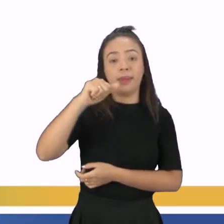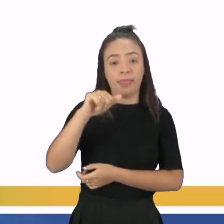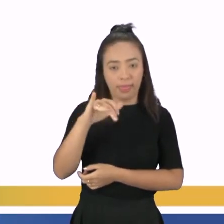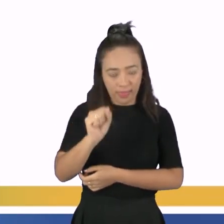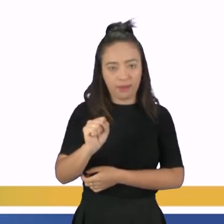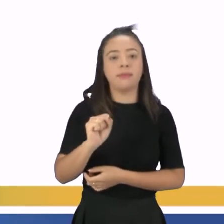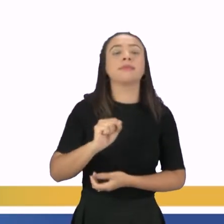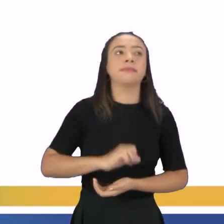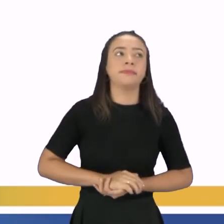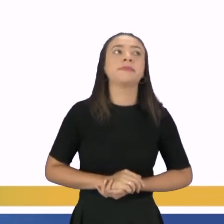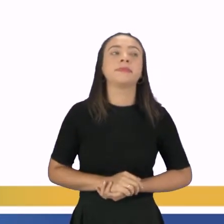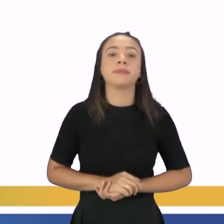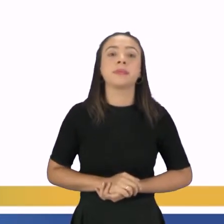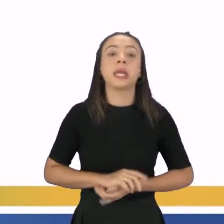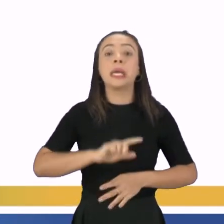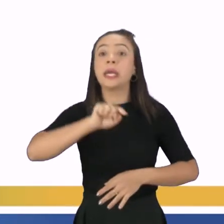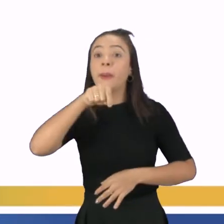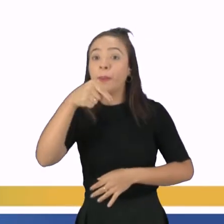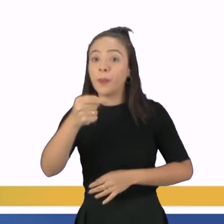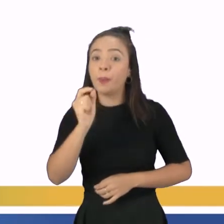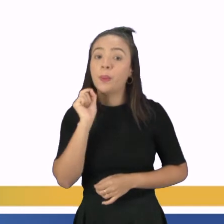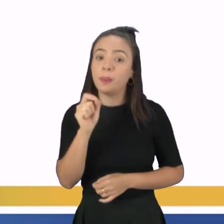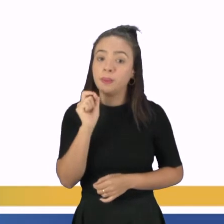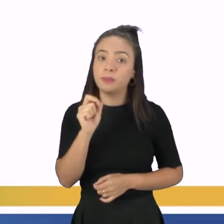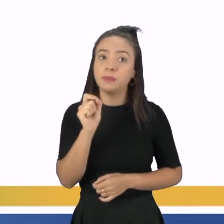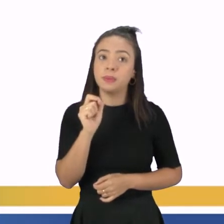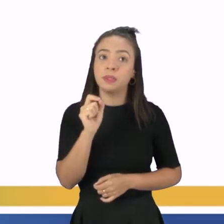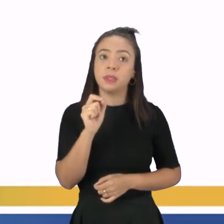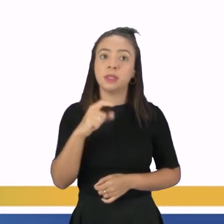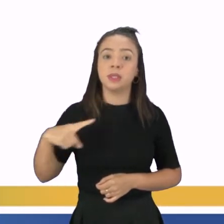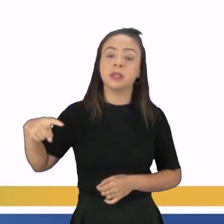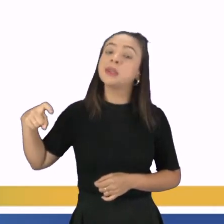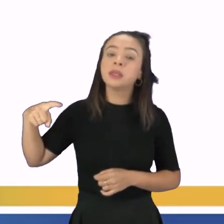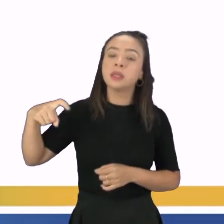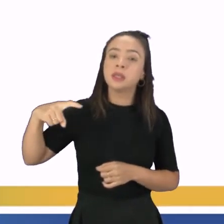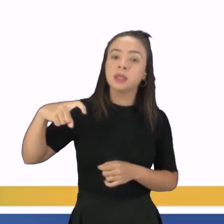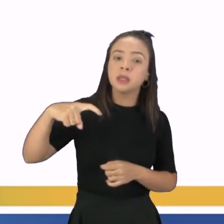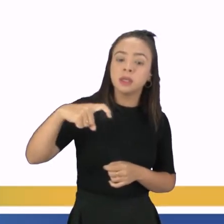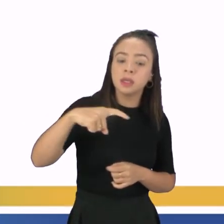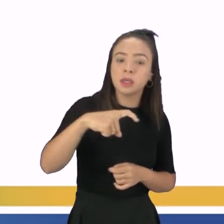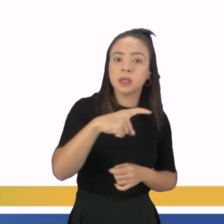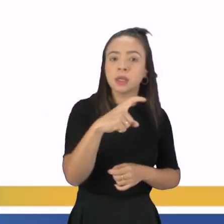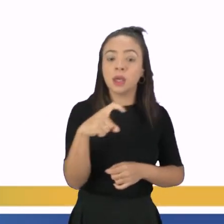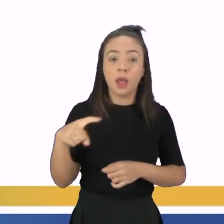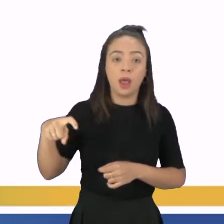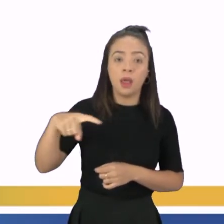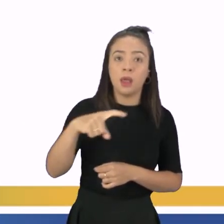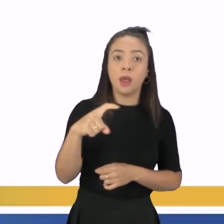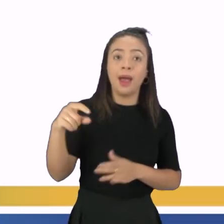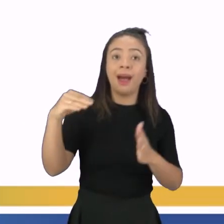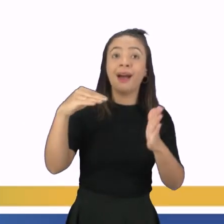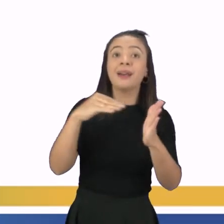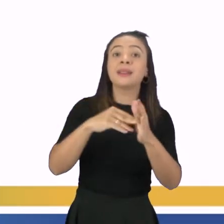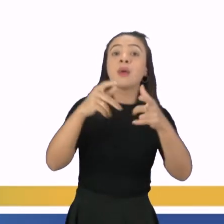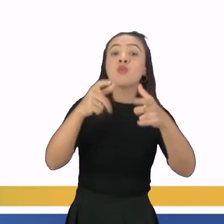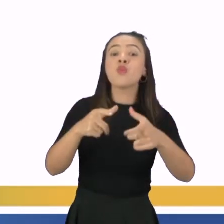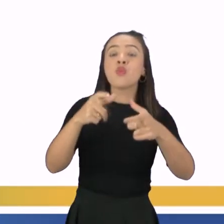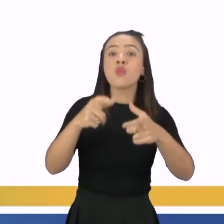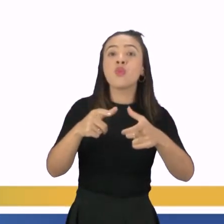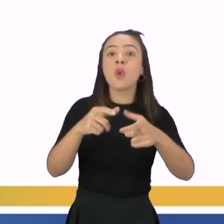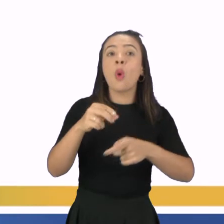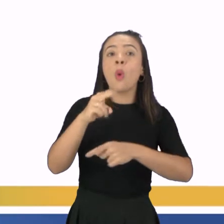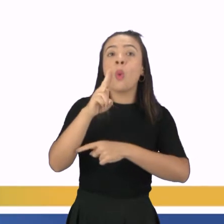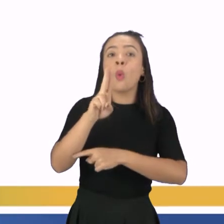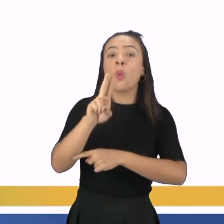glândulas seminais, tá? Então, depois que os espermatozoides Passam pelas glândulas seminais Eles vão ser levados à